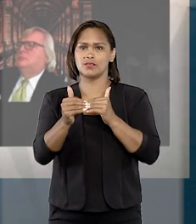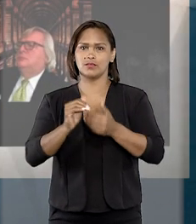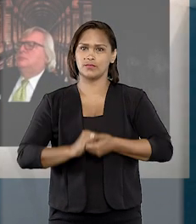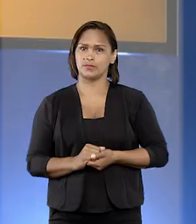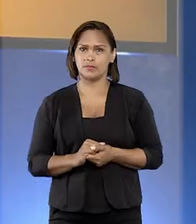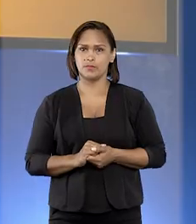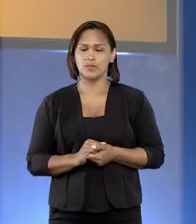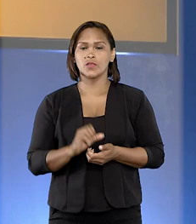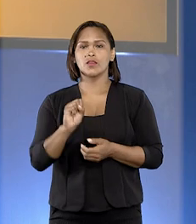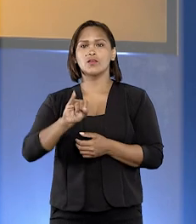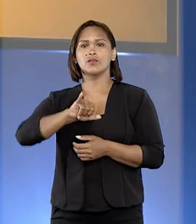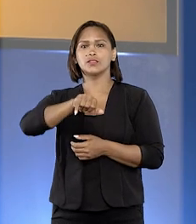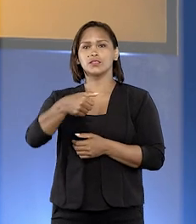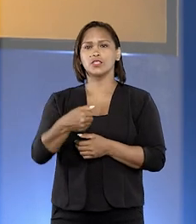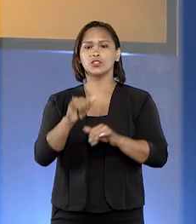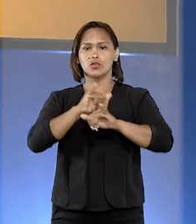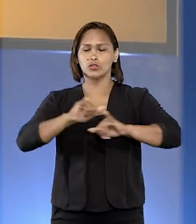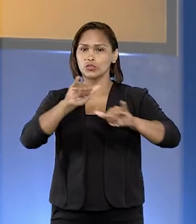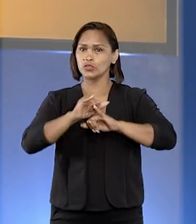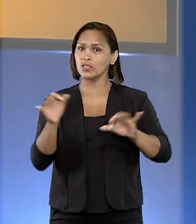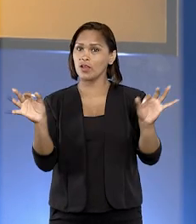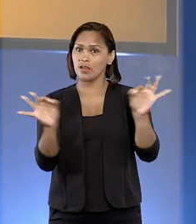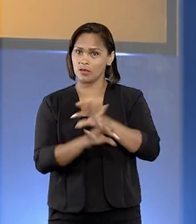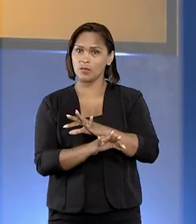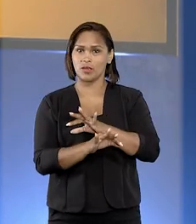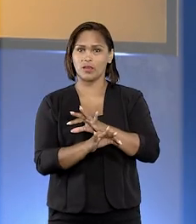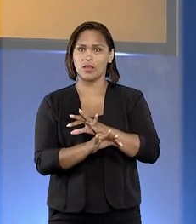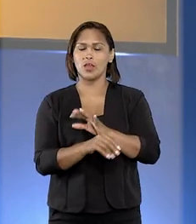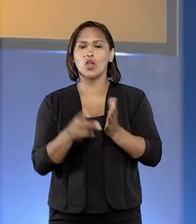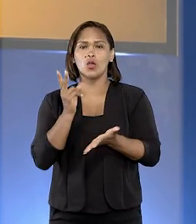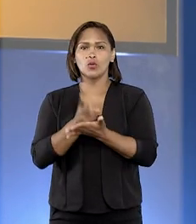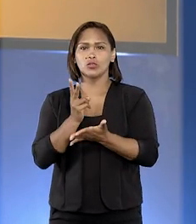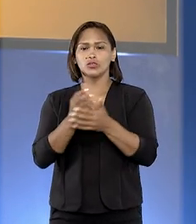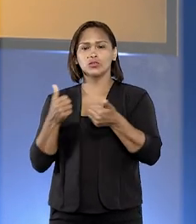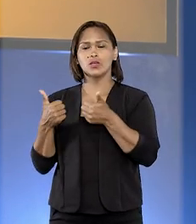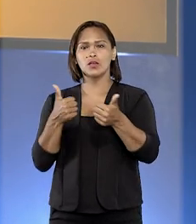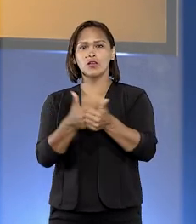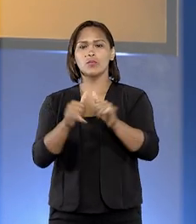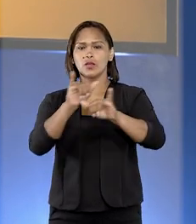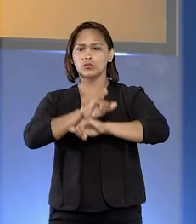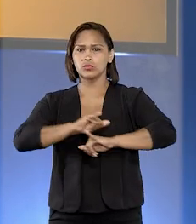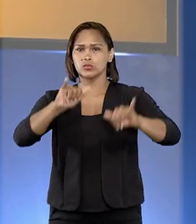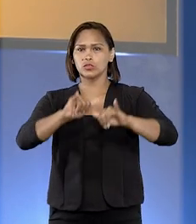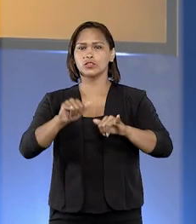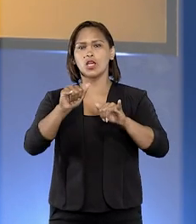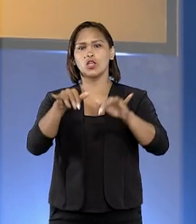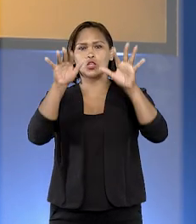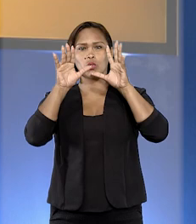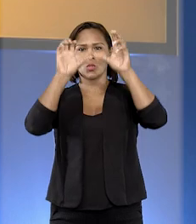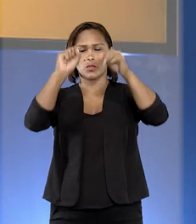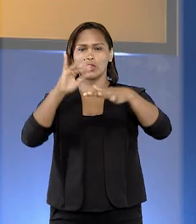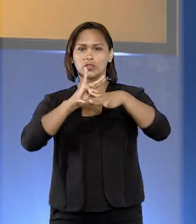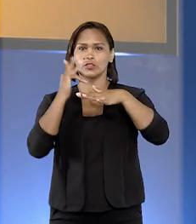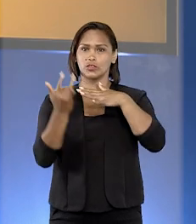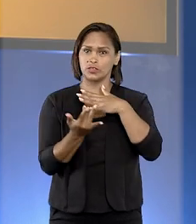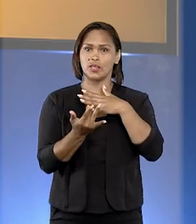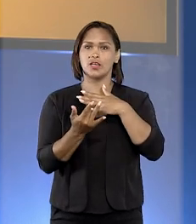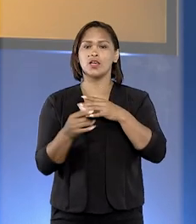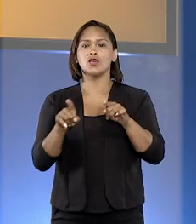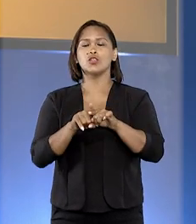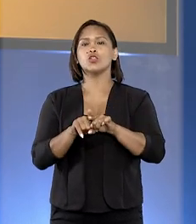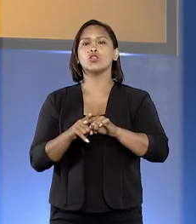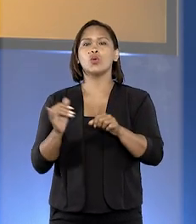citação. E o STJ Notícias fica por aqui. Continue acompanhando as notícias do Tribunal nas redes